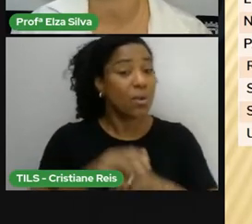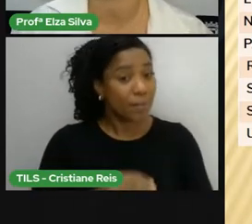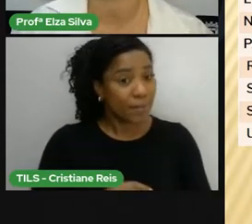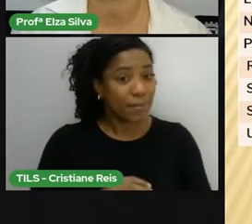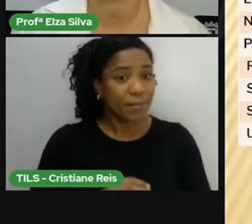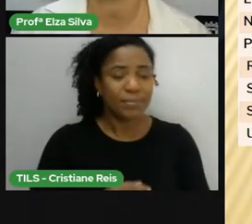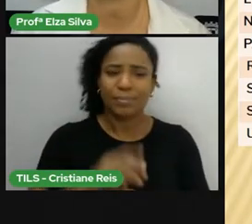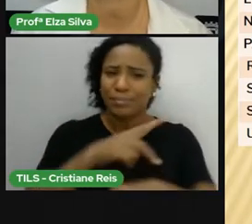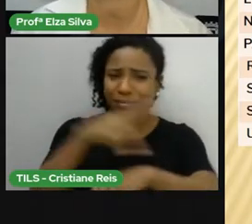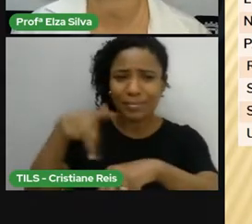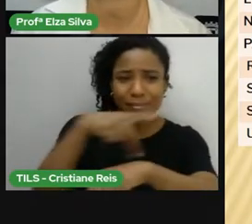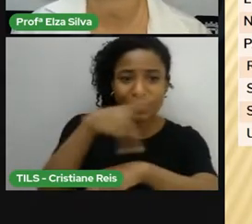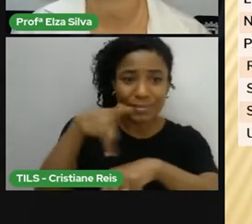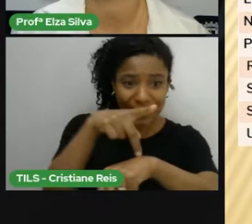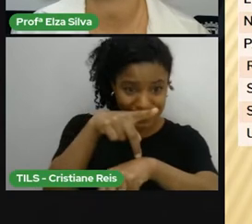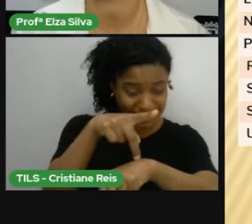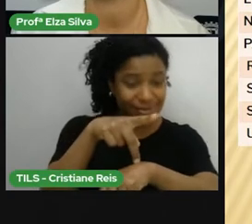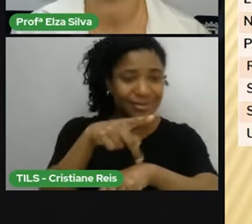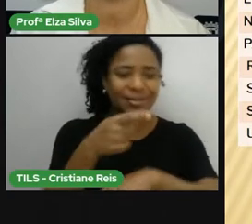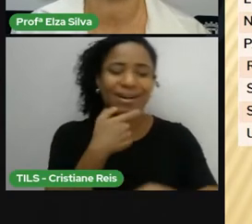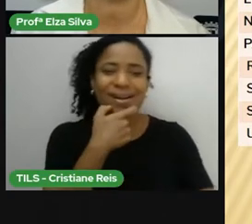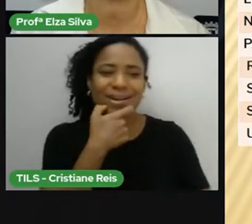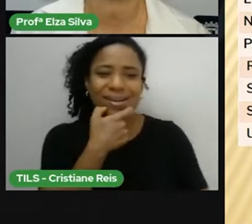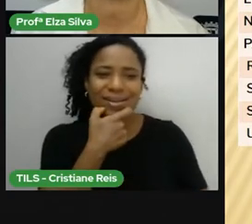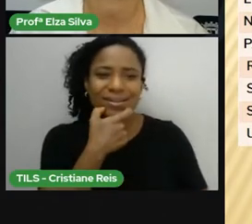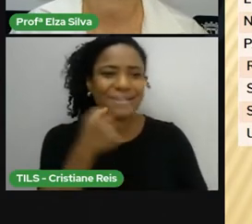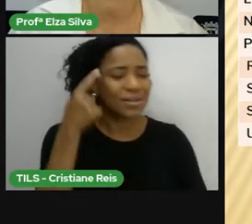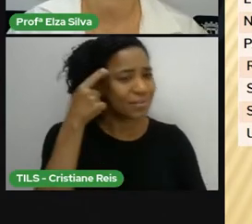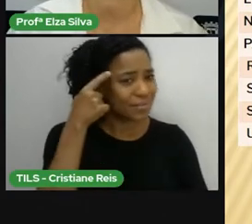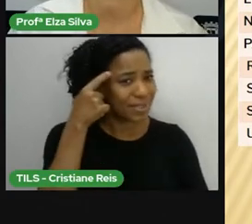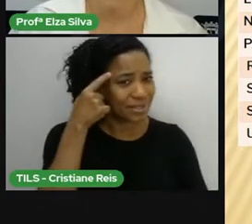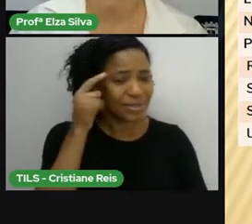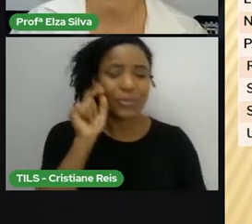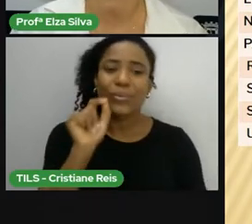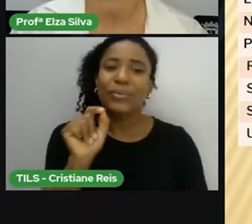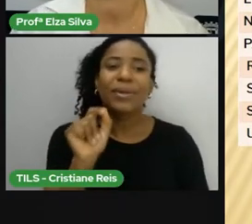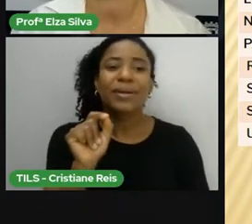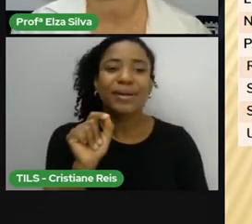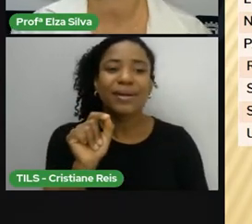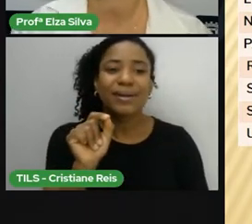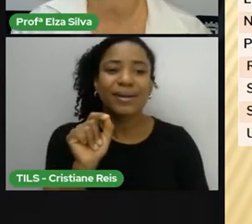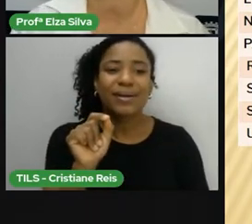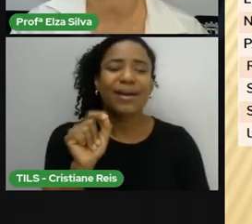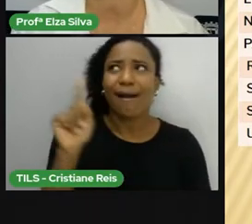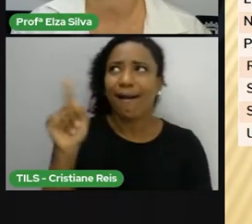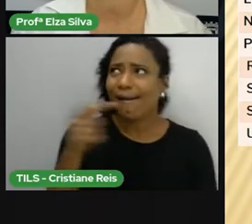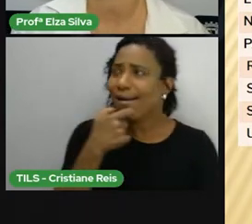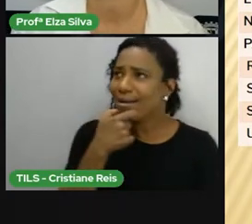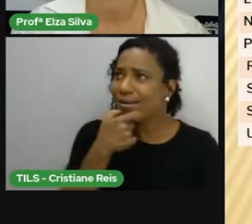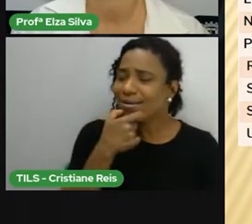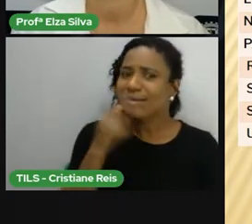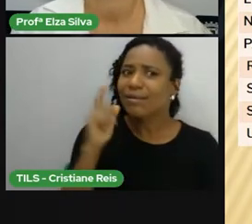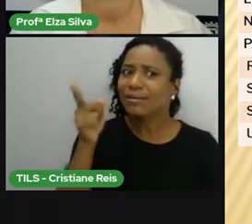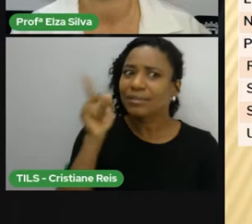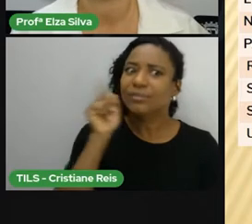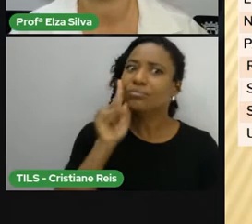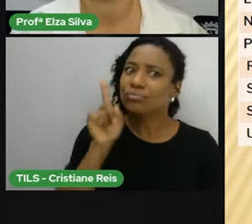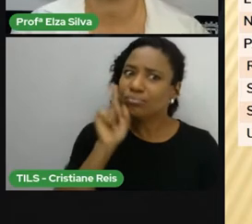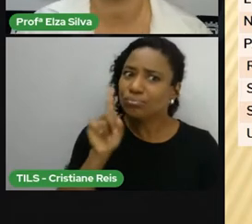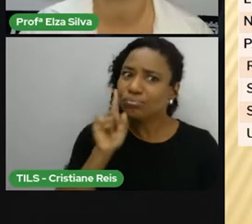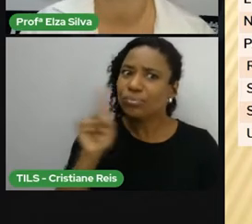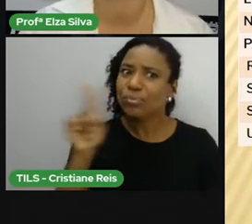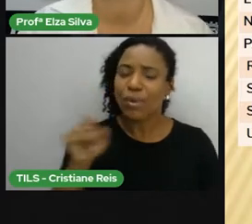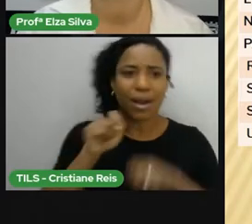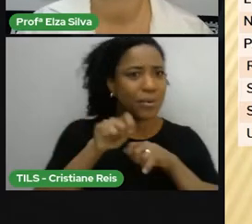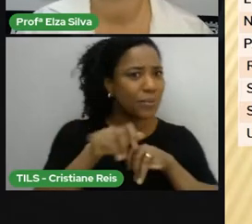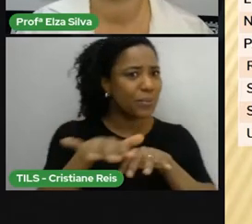fala de país que fala inglês, logo, logo vem à nossa mente o quê? Ah, é os Estados Unidos. É o Reino